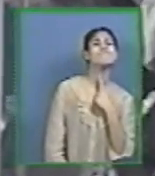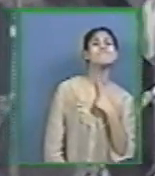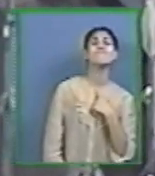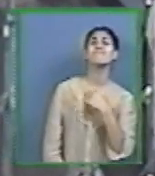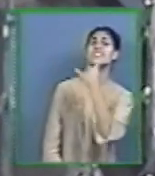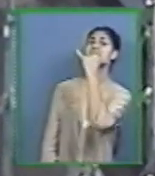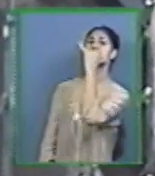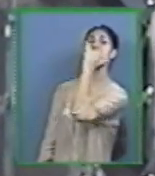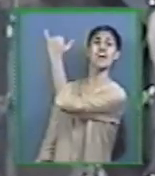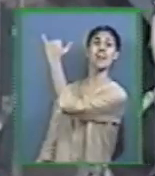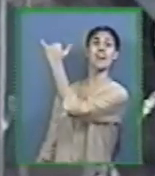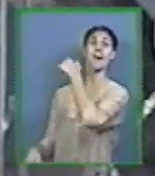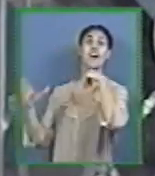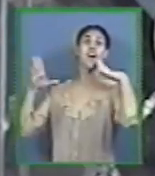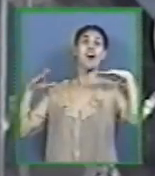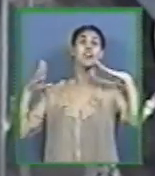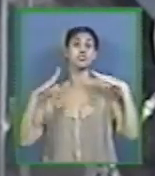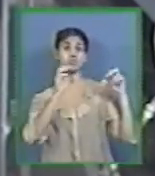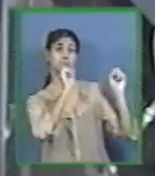aquilo aconteceria